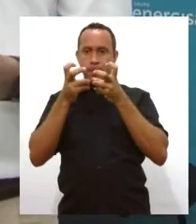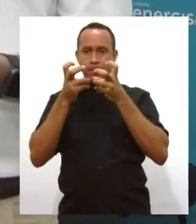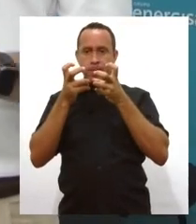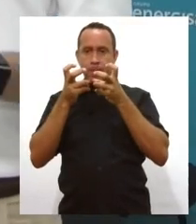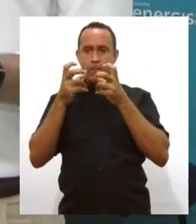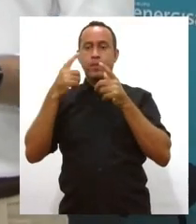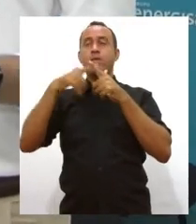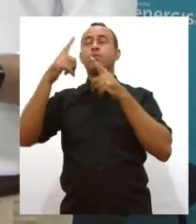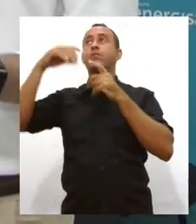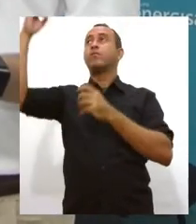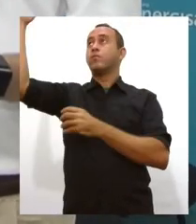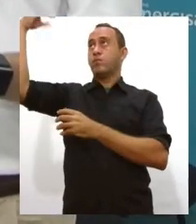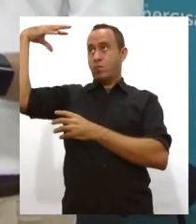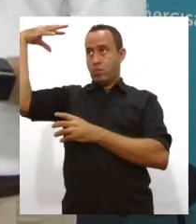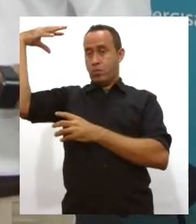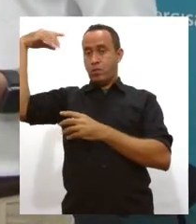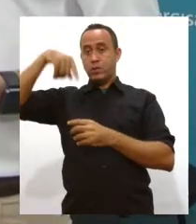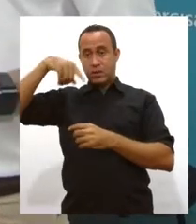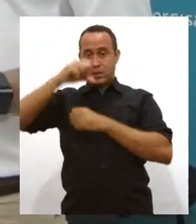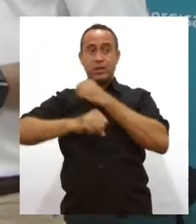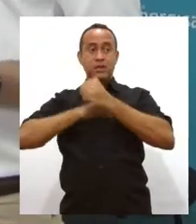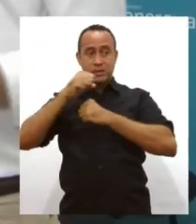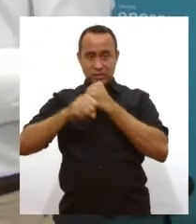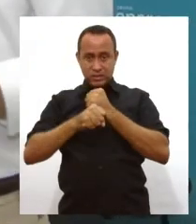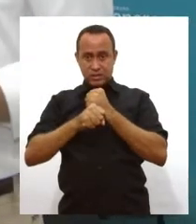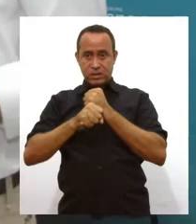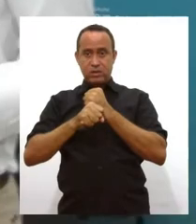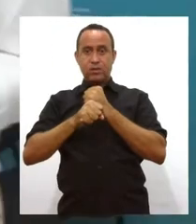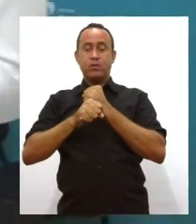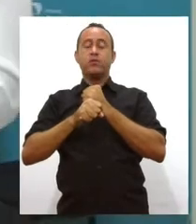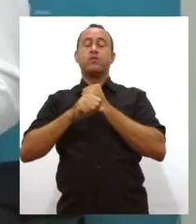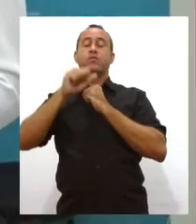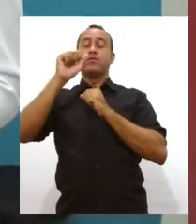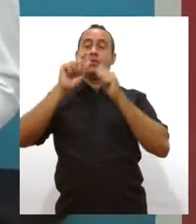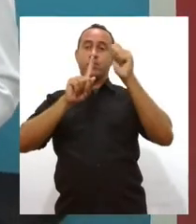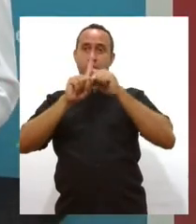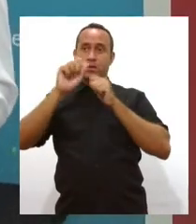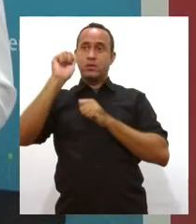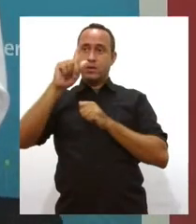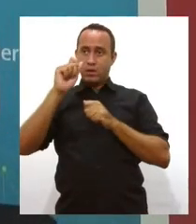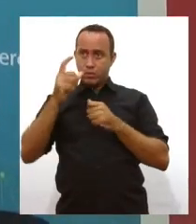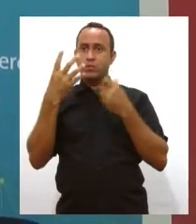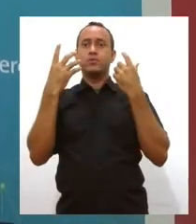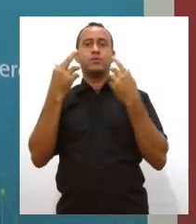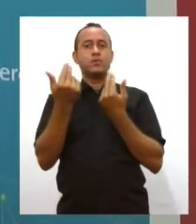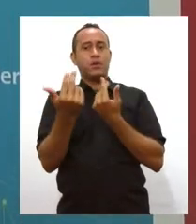de postes, esse ano, no período de janeiro e agosto, nós tivemos praticamente a mesma quantidade,